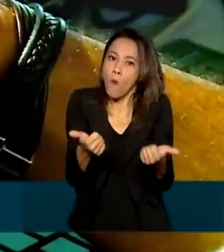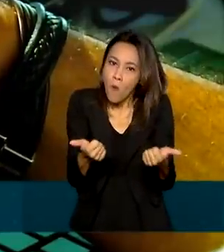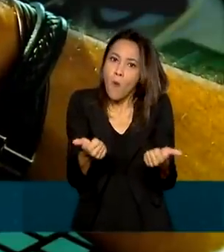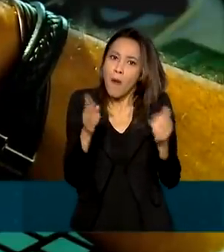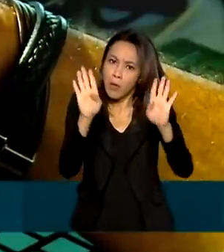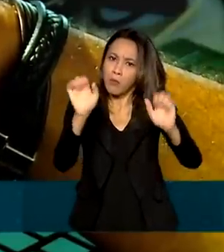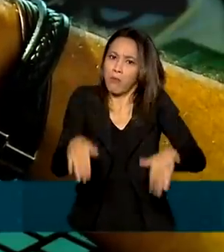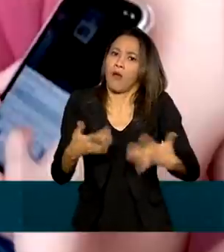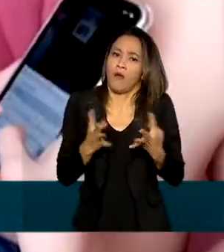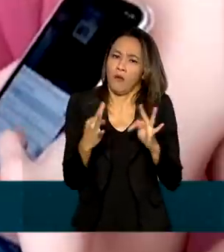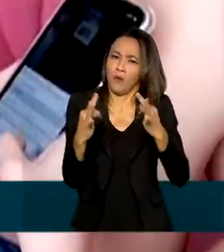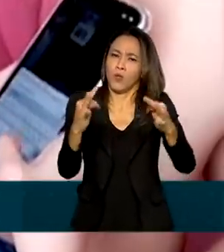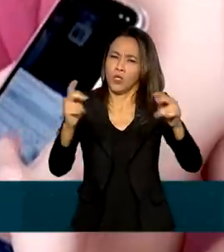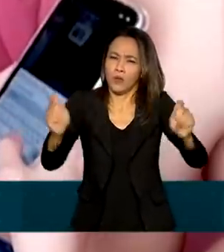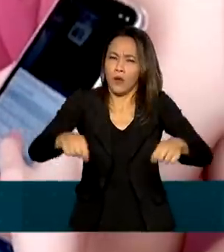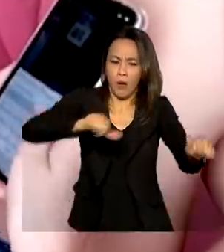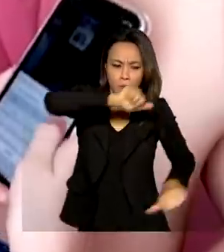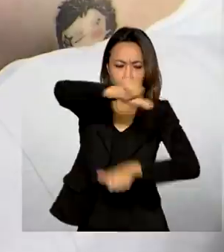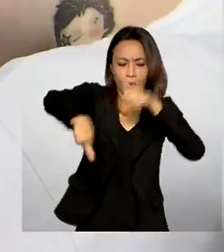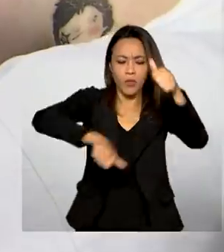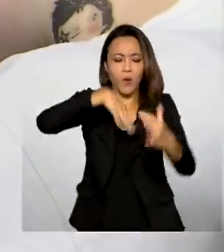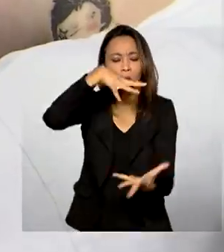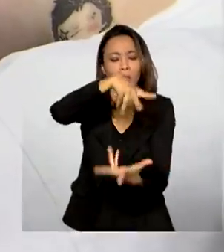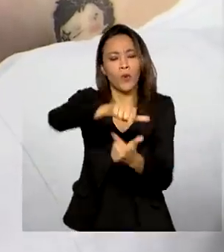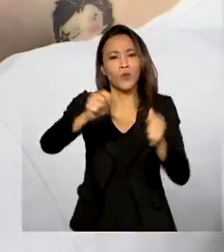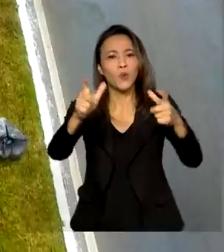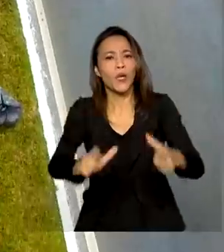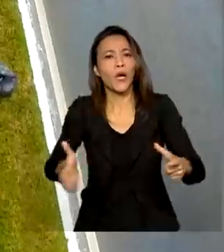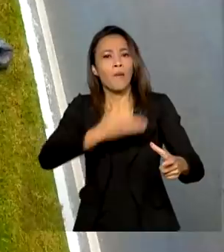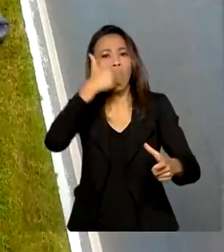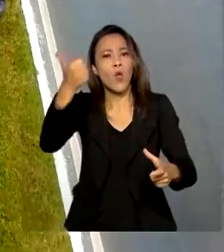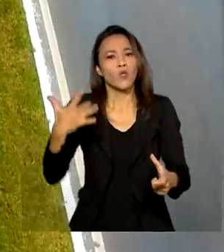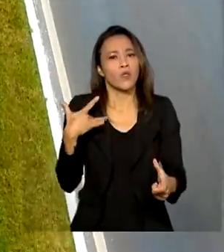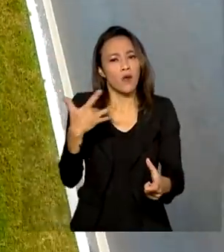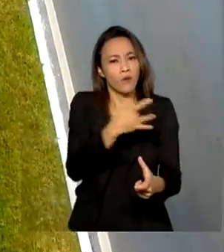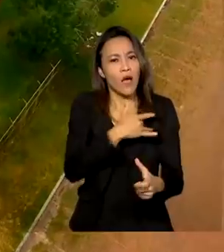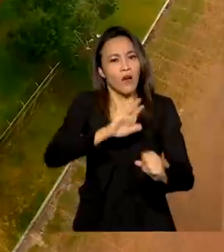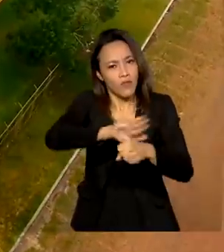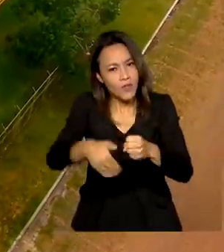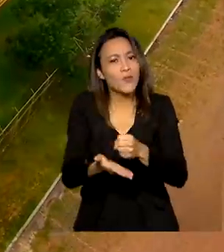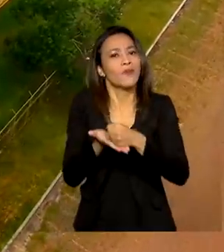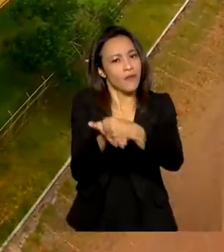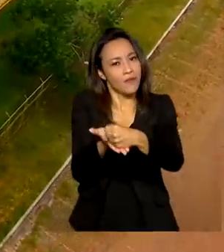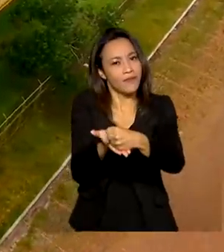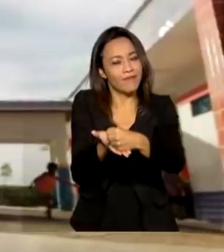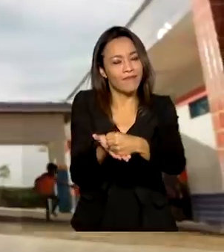para o bem pode transformar o mundo num lugar melhor, um mundo mais saudável, mais sustentável.